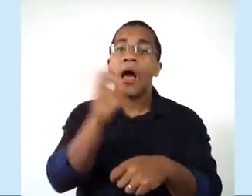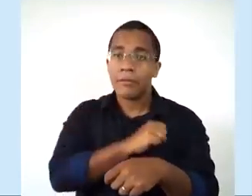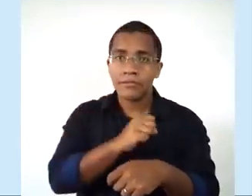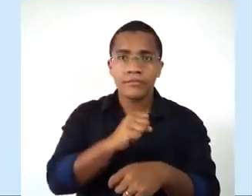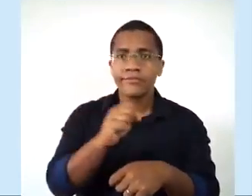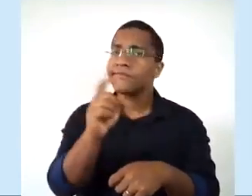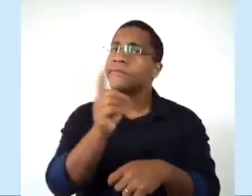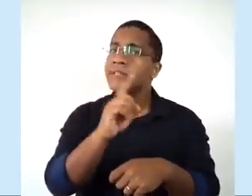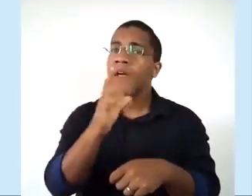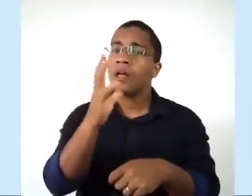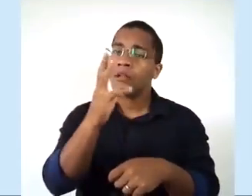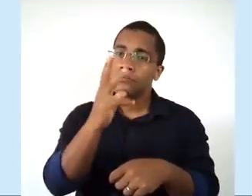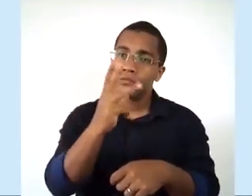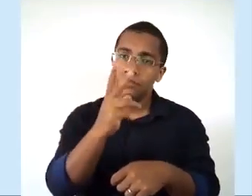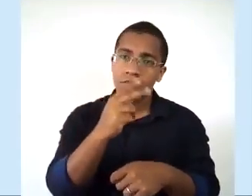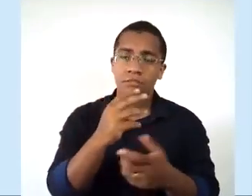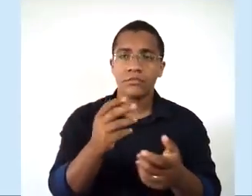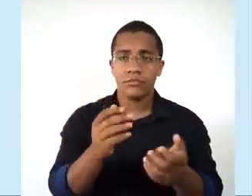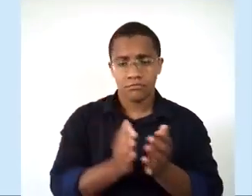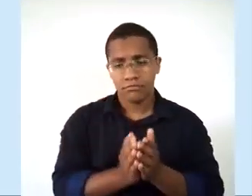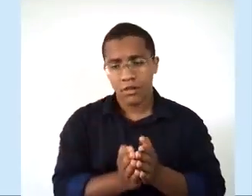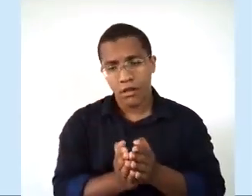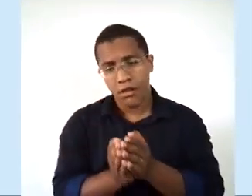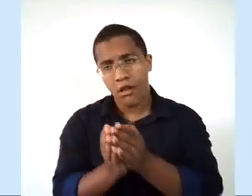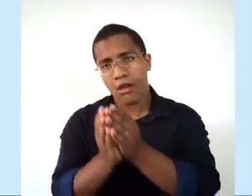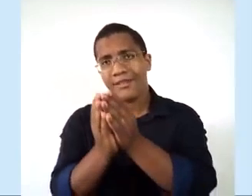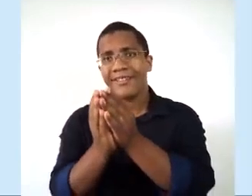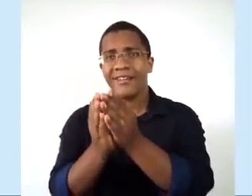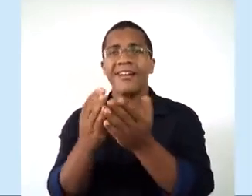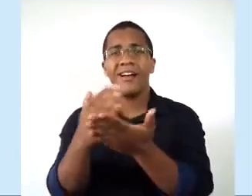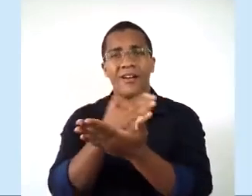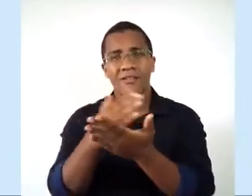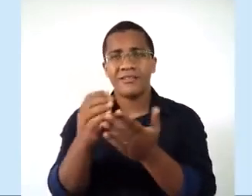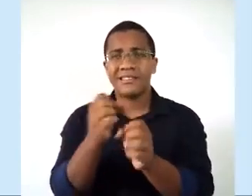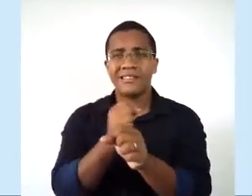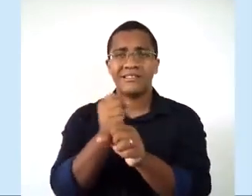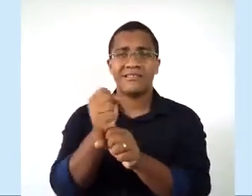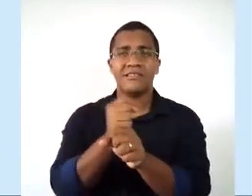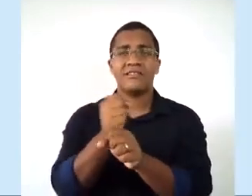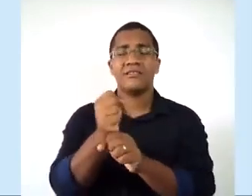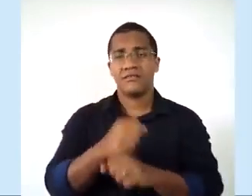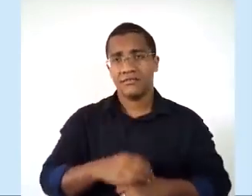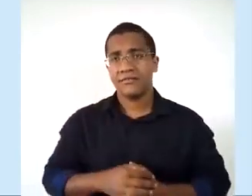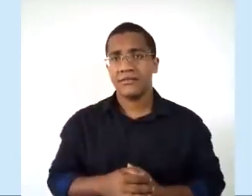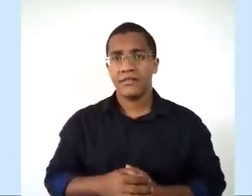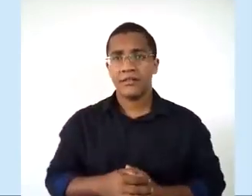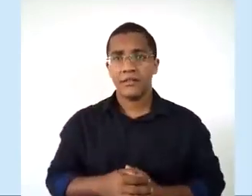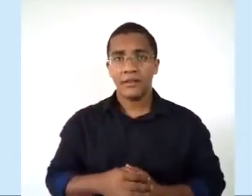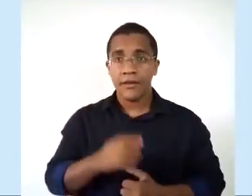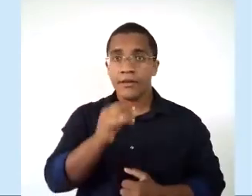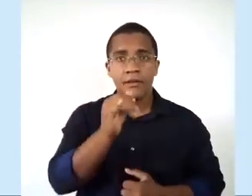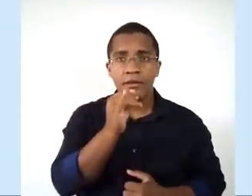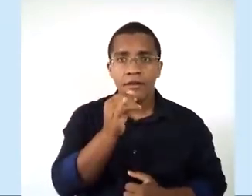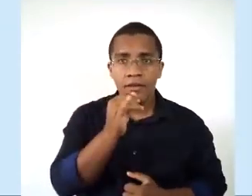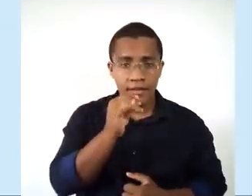a saída desse território para o meu demorava muitos anos, gente. Para os europeus conseguirem chegar aqui com as embarcações